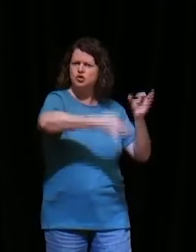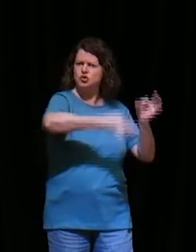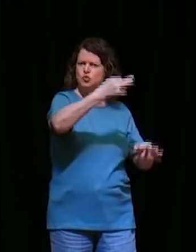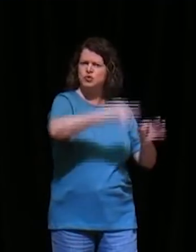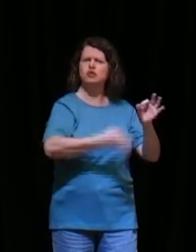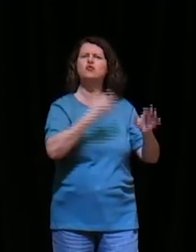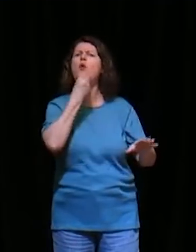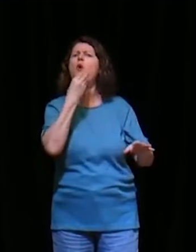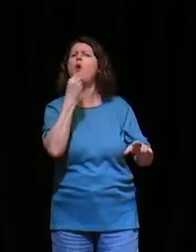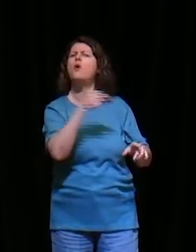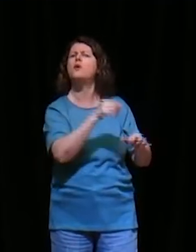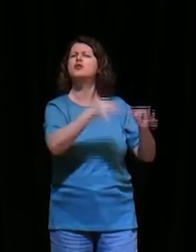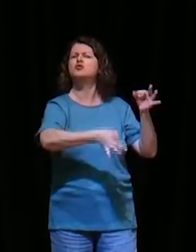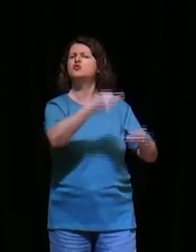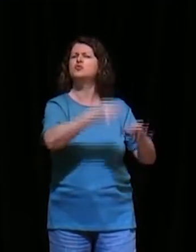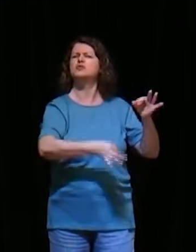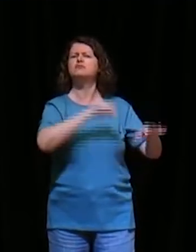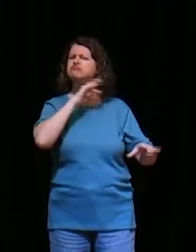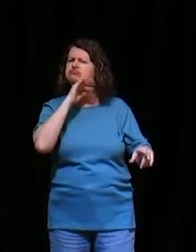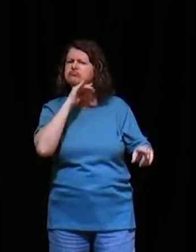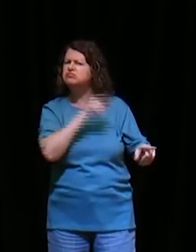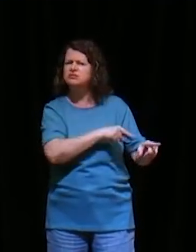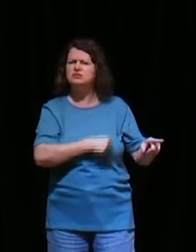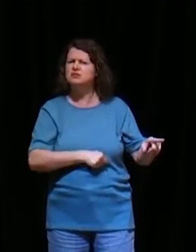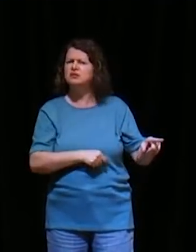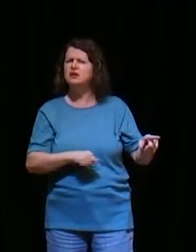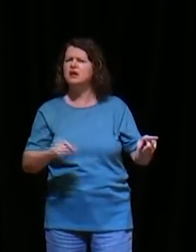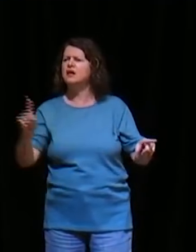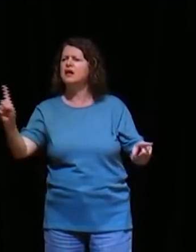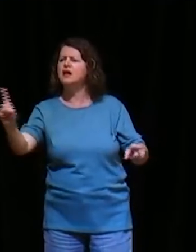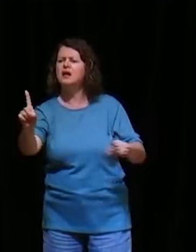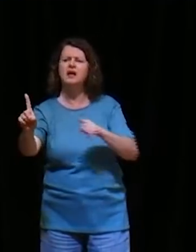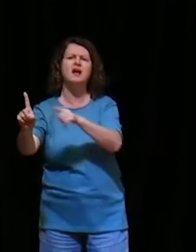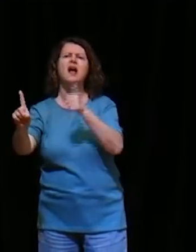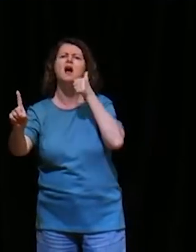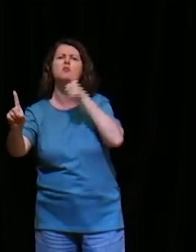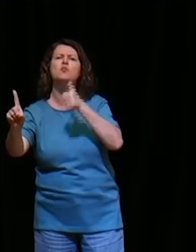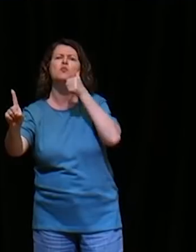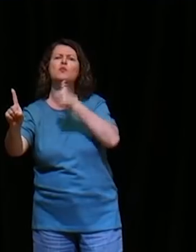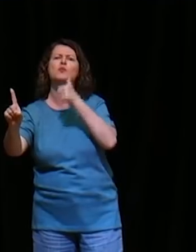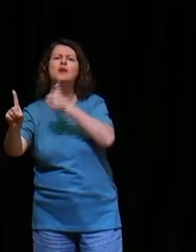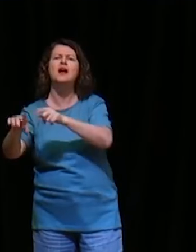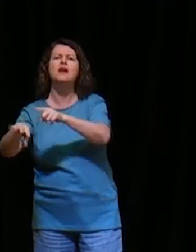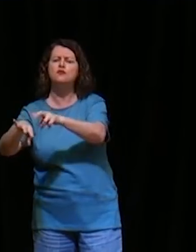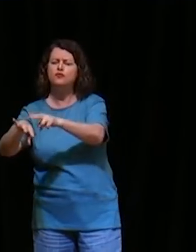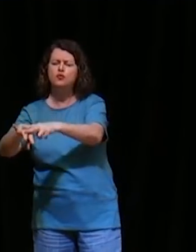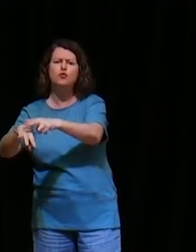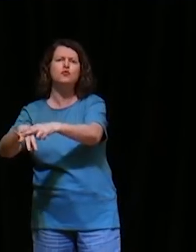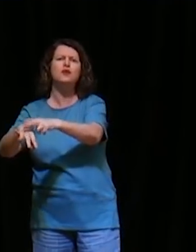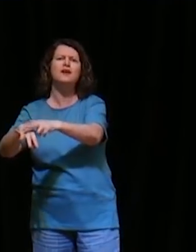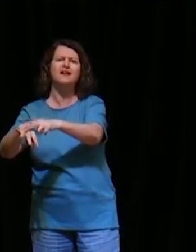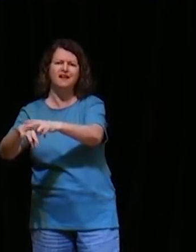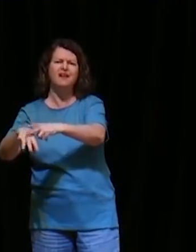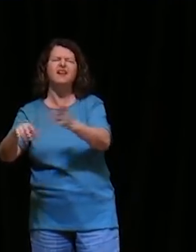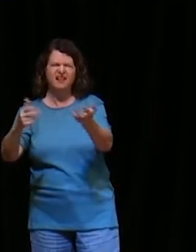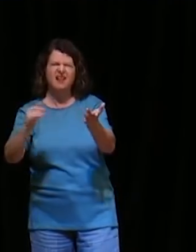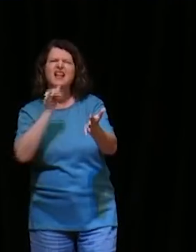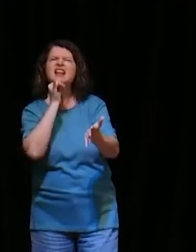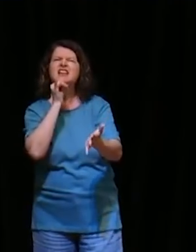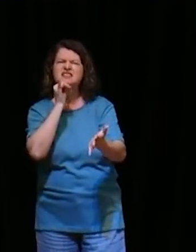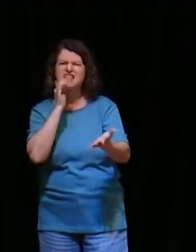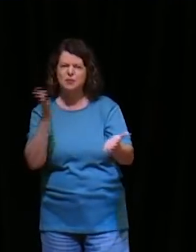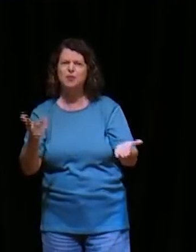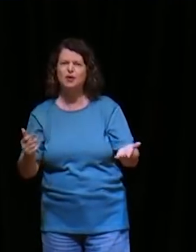uma mulher, que chega diante dele, e molesta ele, enquanto o juiz, no supermercado, vou dar um exemplo aqui, e fala,